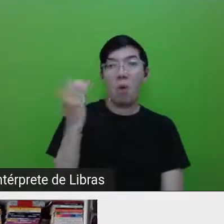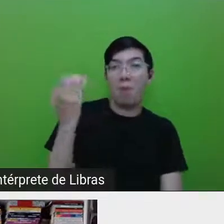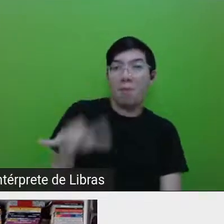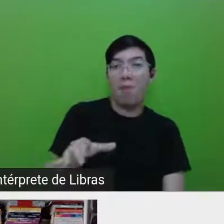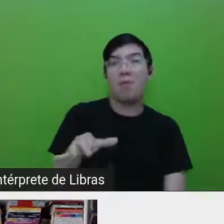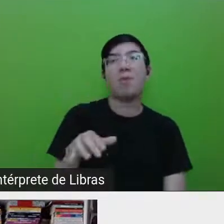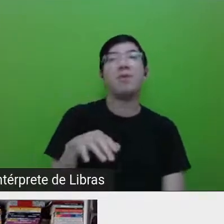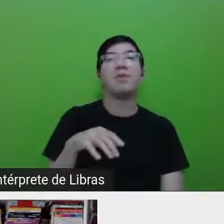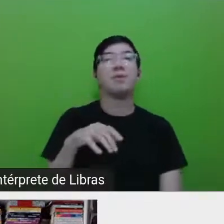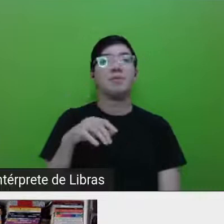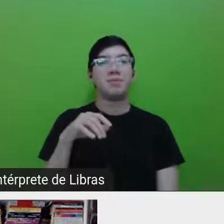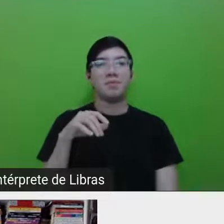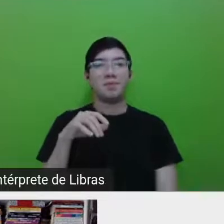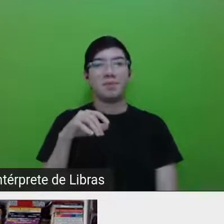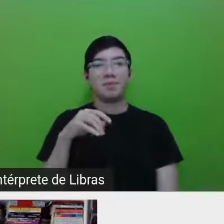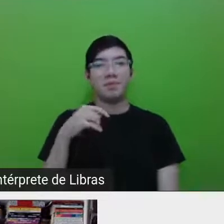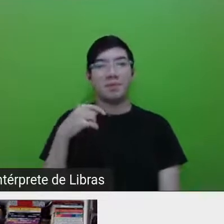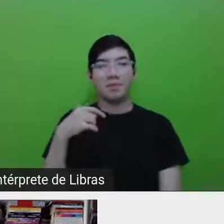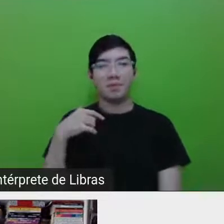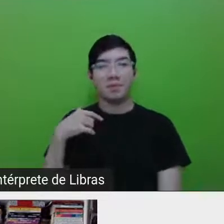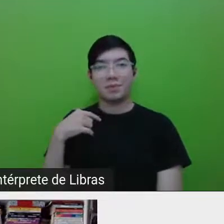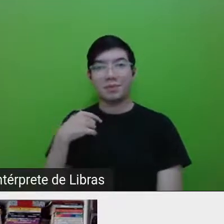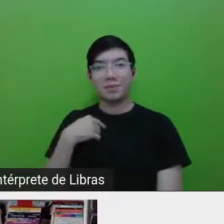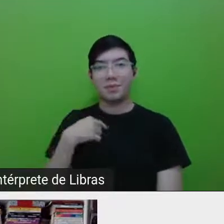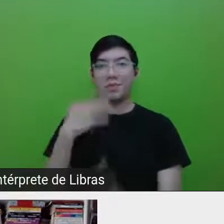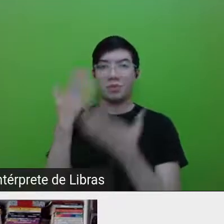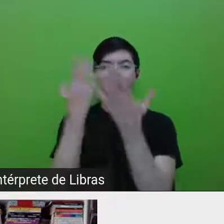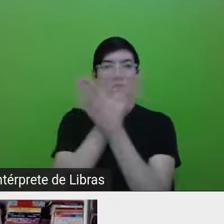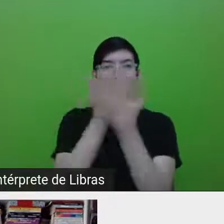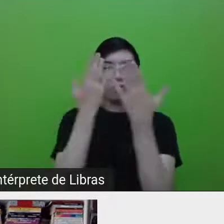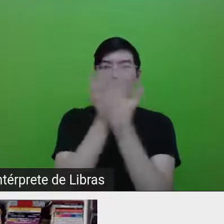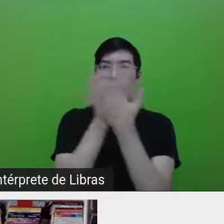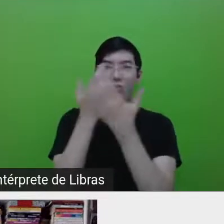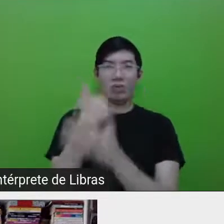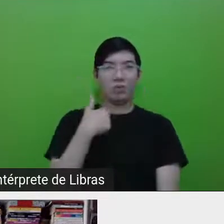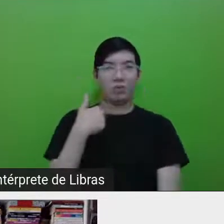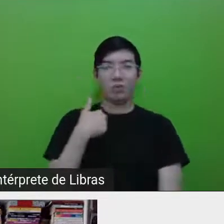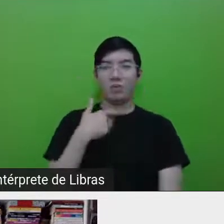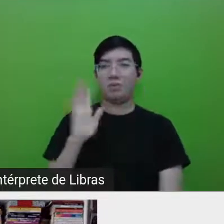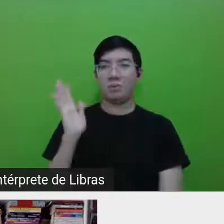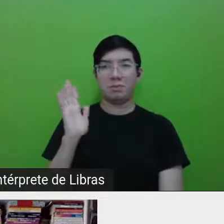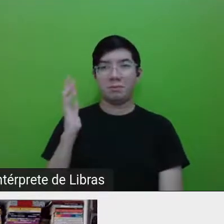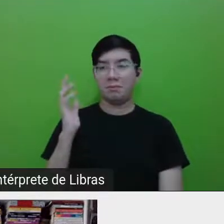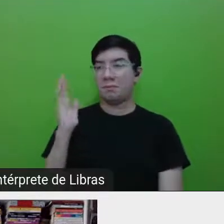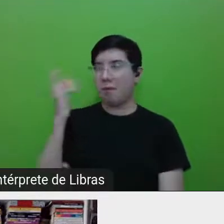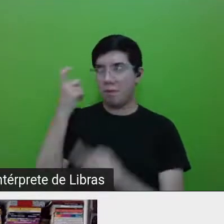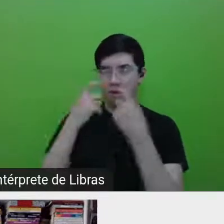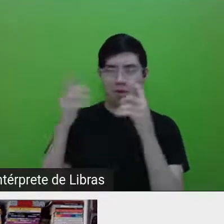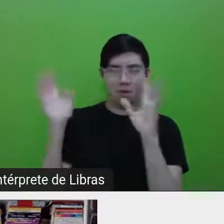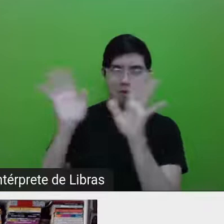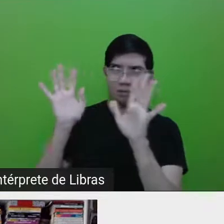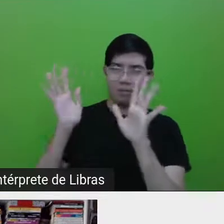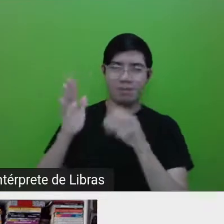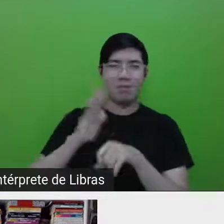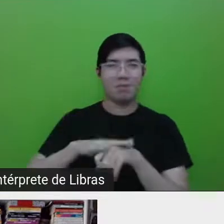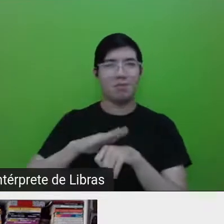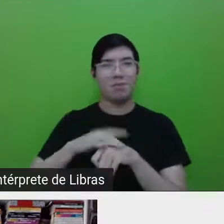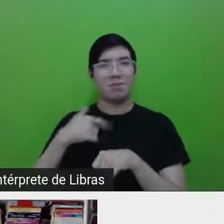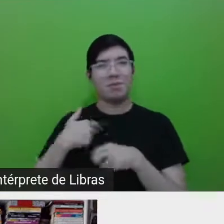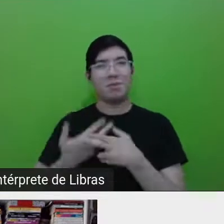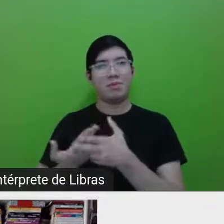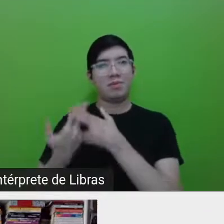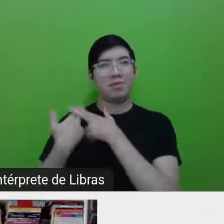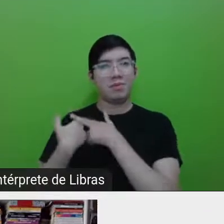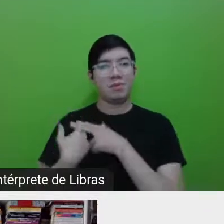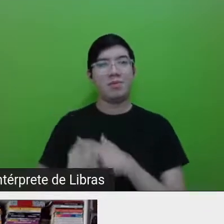Eu não consigo ver, né? Pois é, não se preocupe. Ah, tá. É, pode deixar comigo. Mas a primeira pergunta foi,